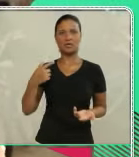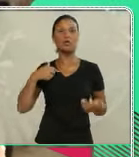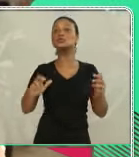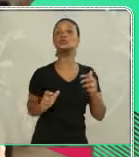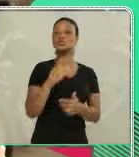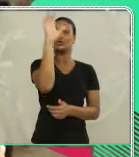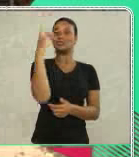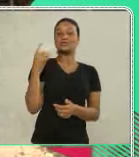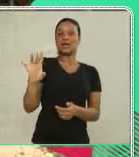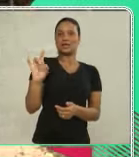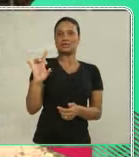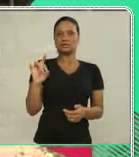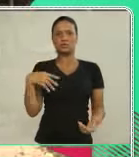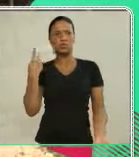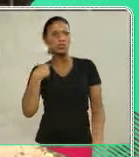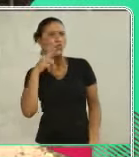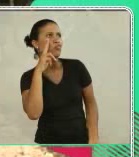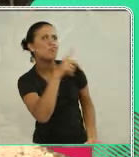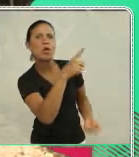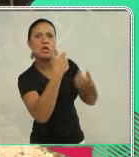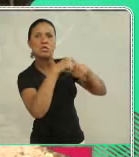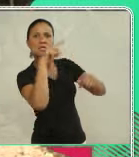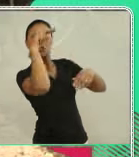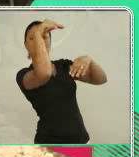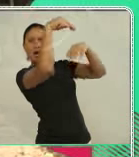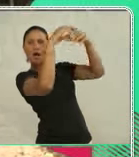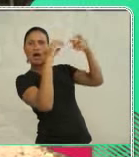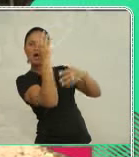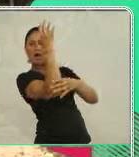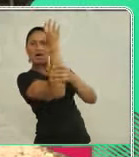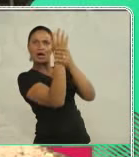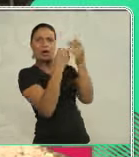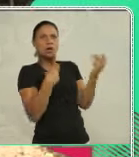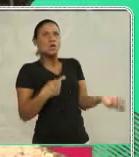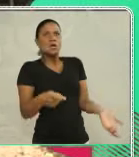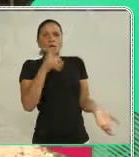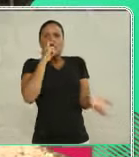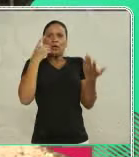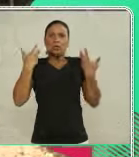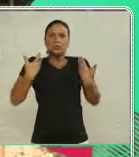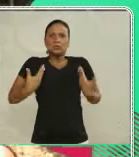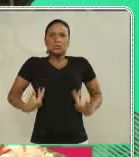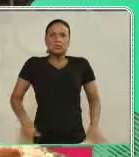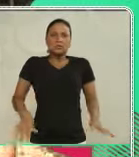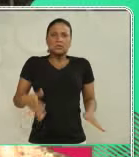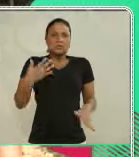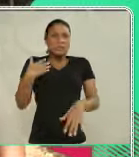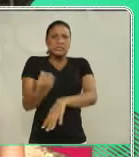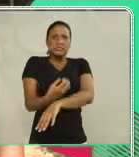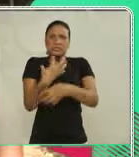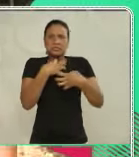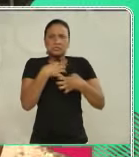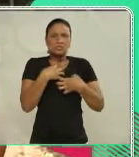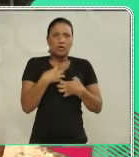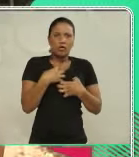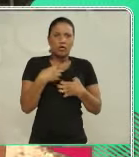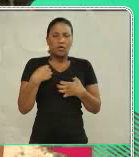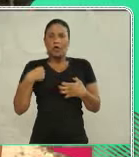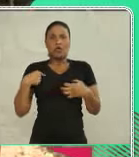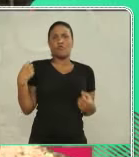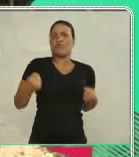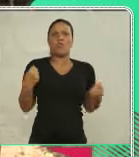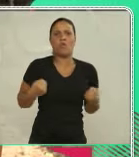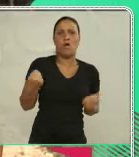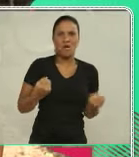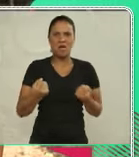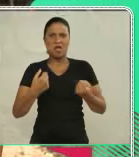sozinho. Quando eu vi ele lá em cima, no alto, eu gelei. A minha sensação era assim, eu vou correr e vou sacudir, vou pegar.